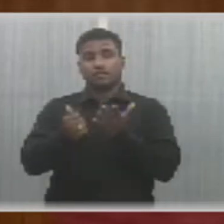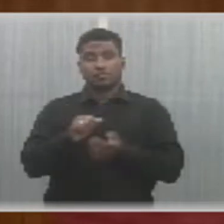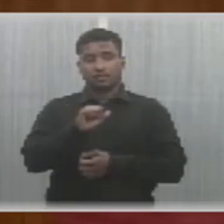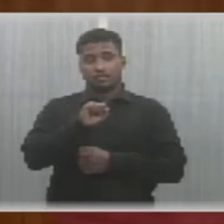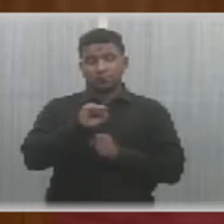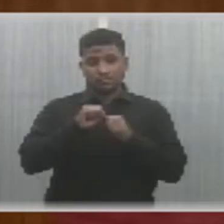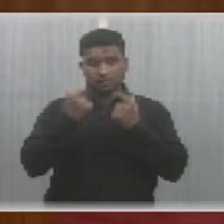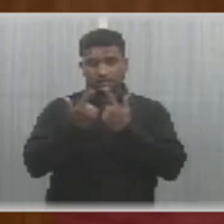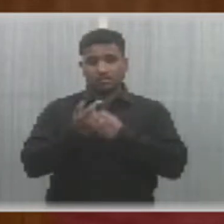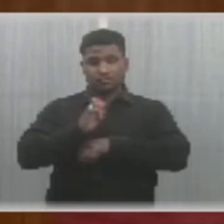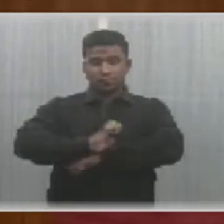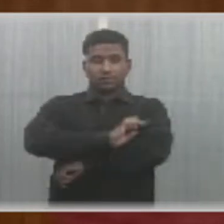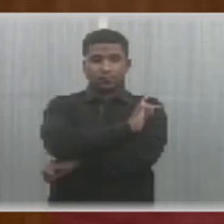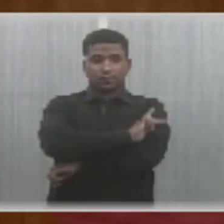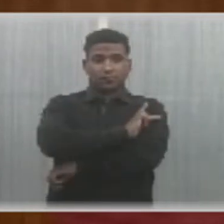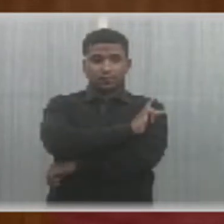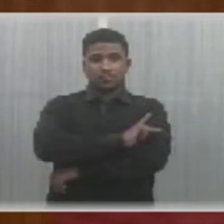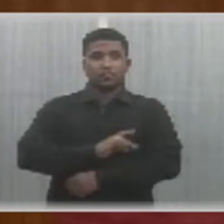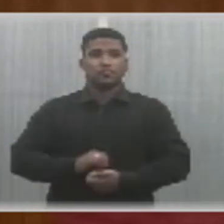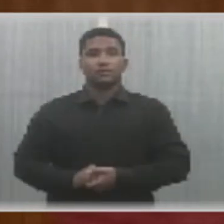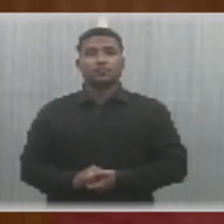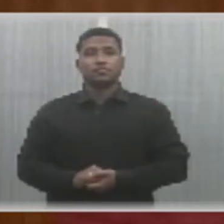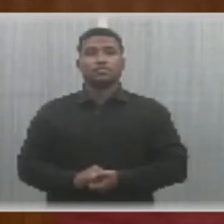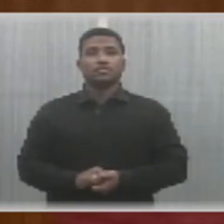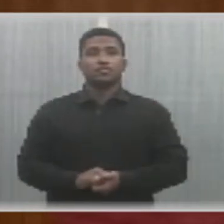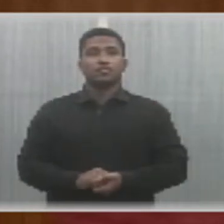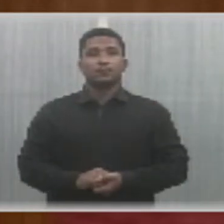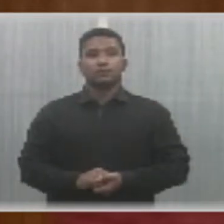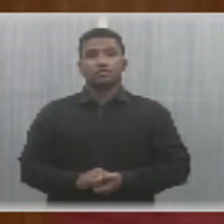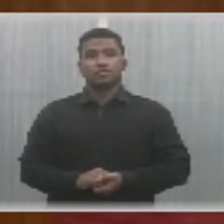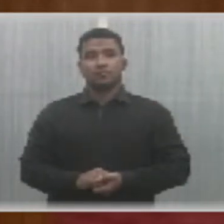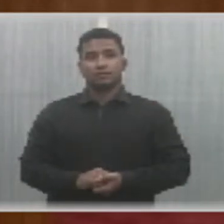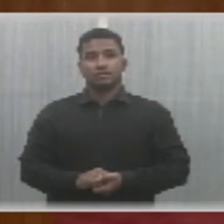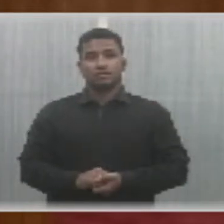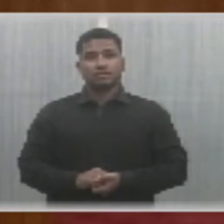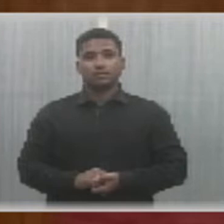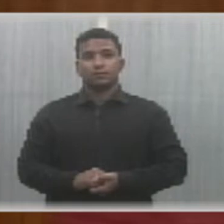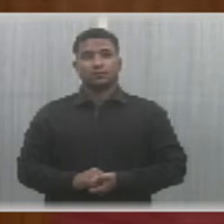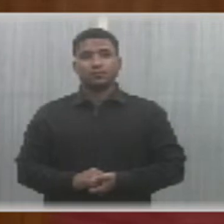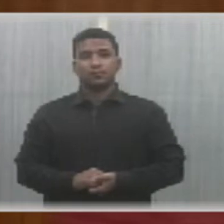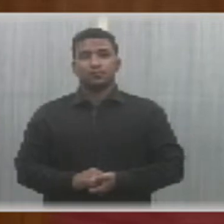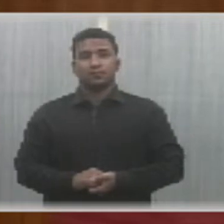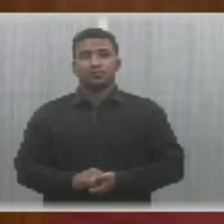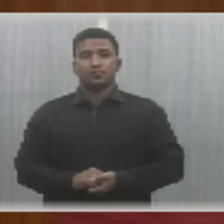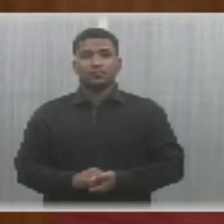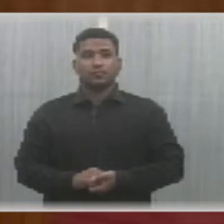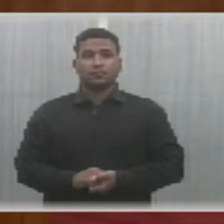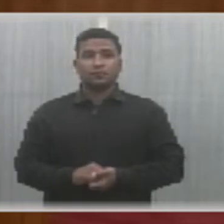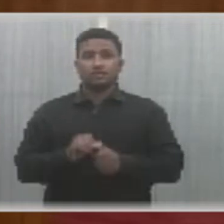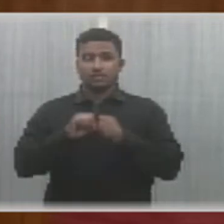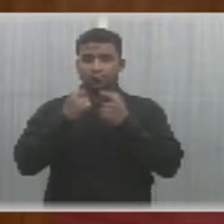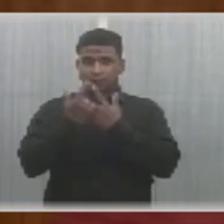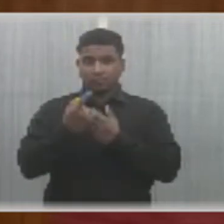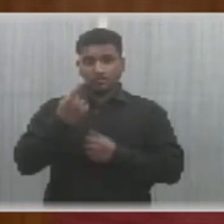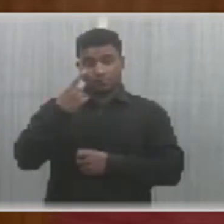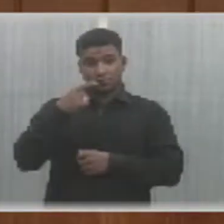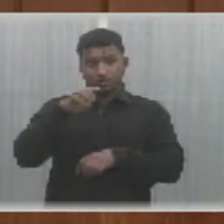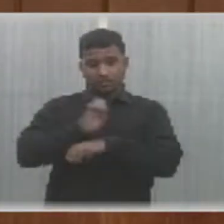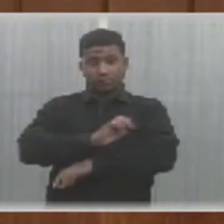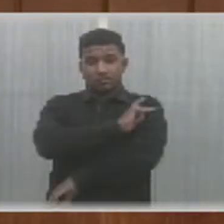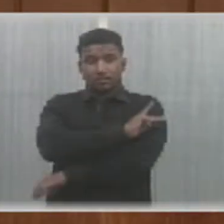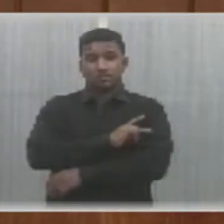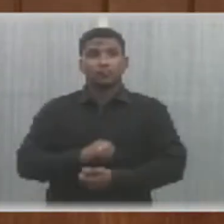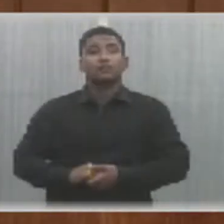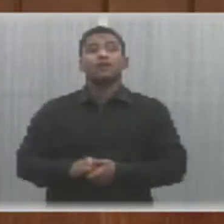32ª sessão ordinária da 4ª sessão legislativa da 19ª legislatura da Assembleia Legislativa do Estado do